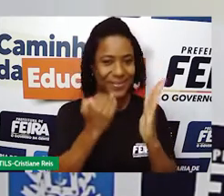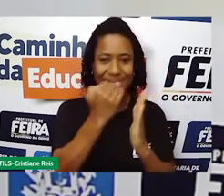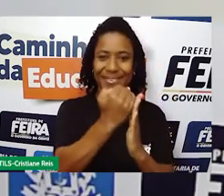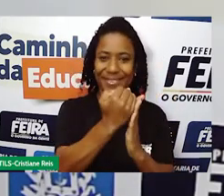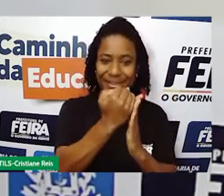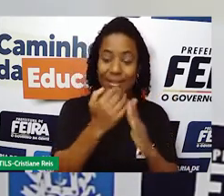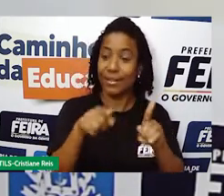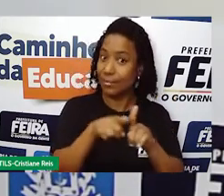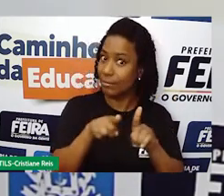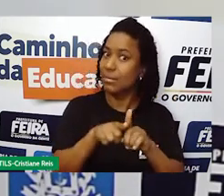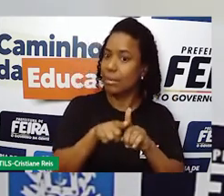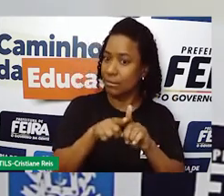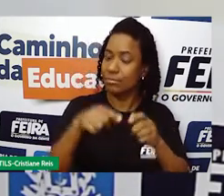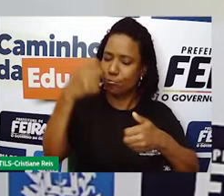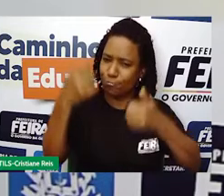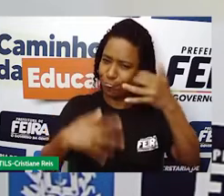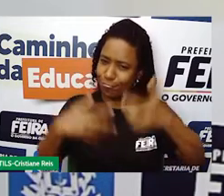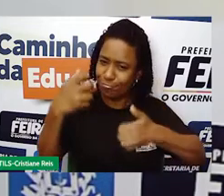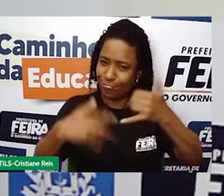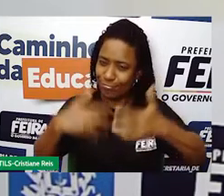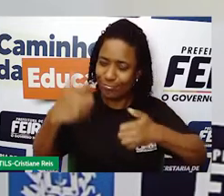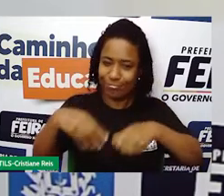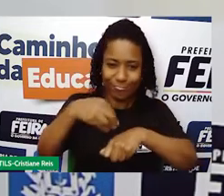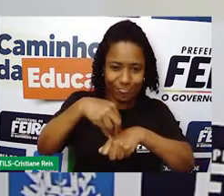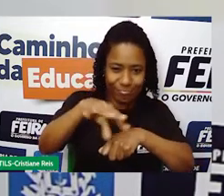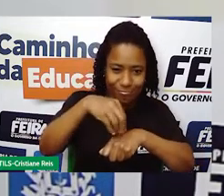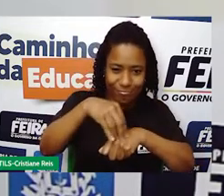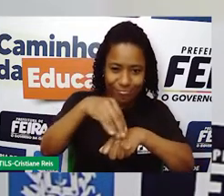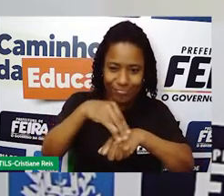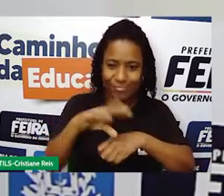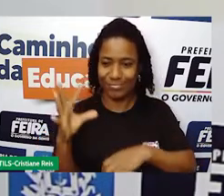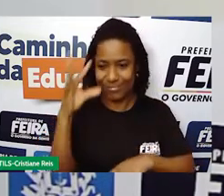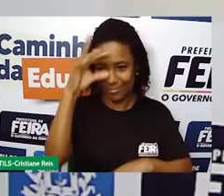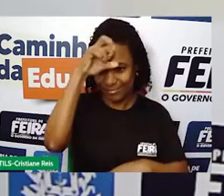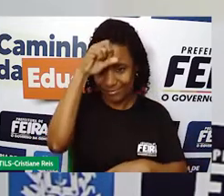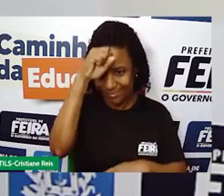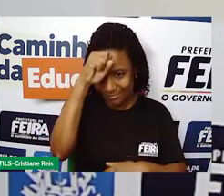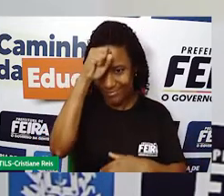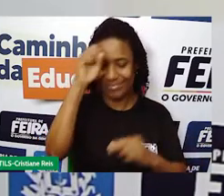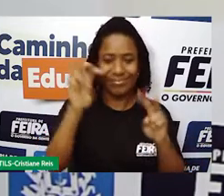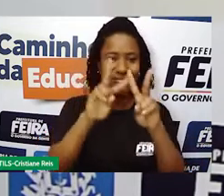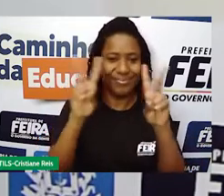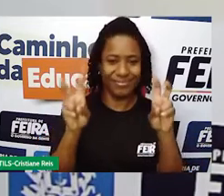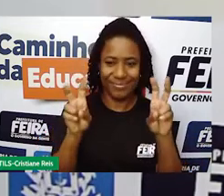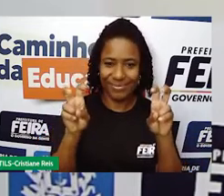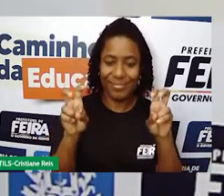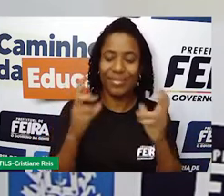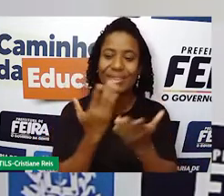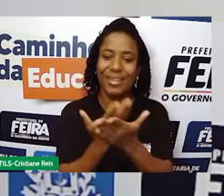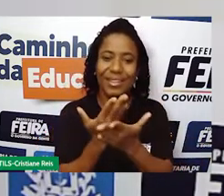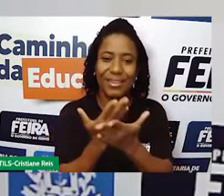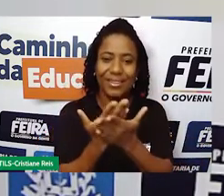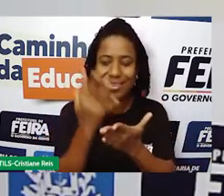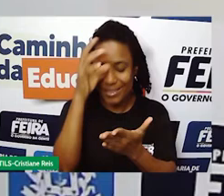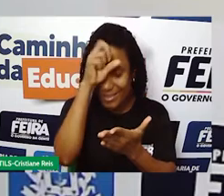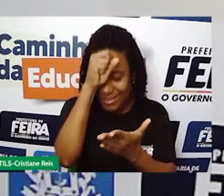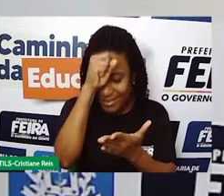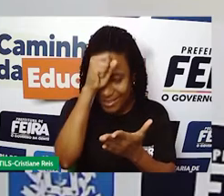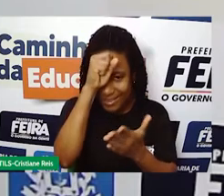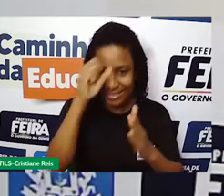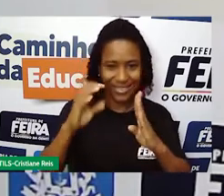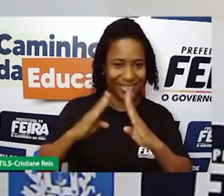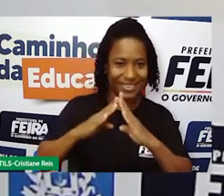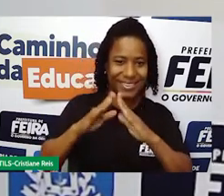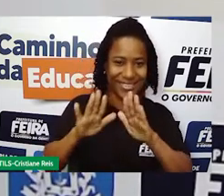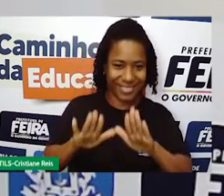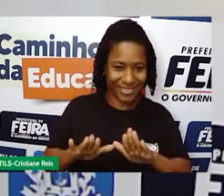explicações, as orientações, para que vocês sigam aí com os assuntos, né? Com as aulas daí de casa. Vamos lá?